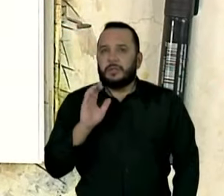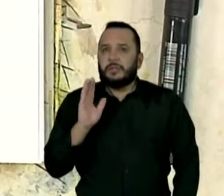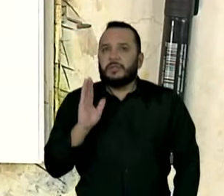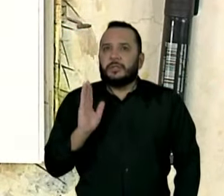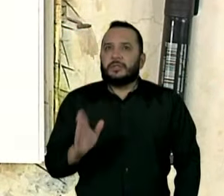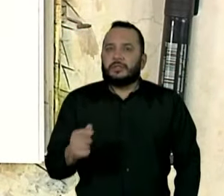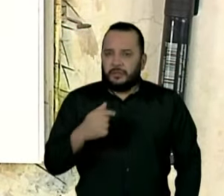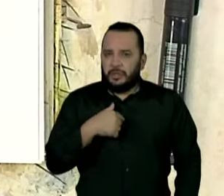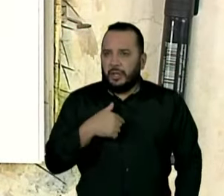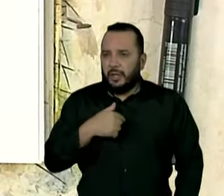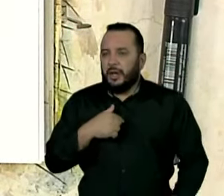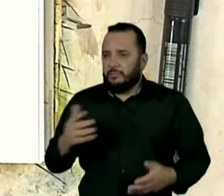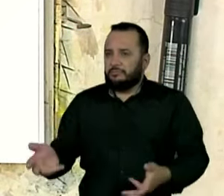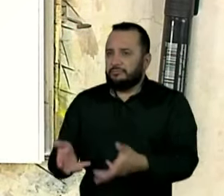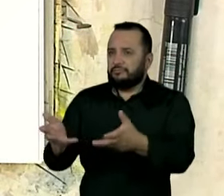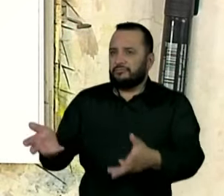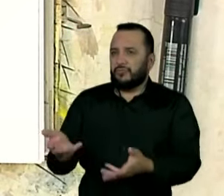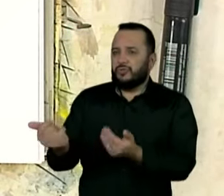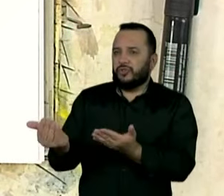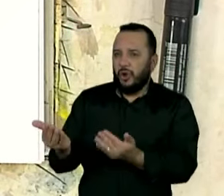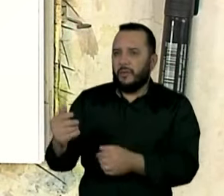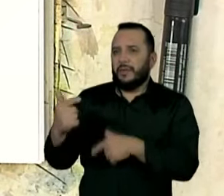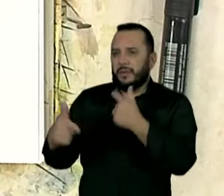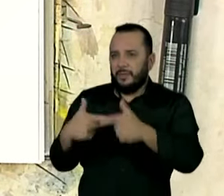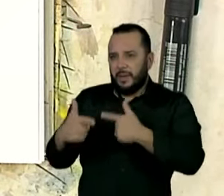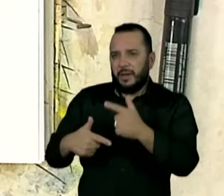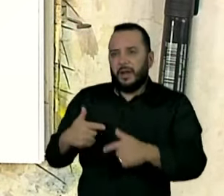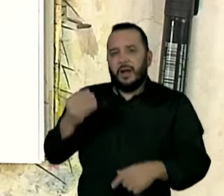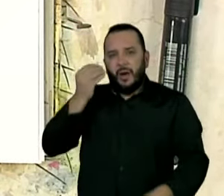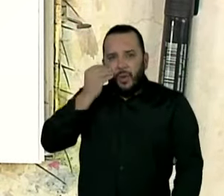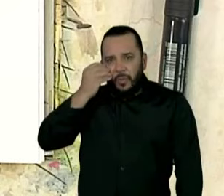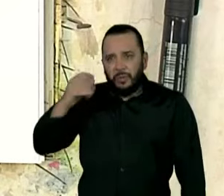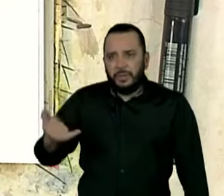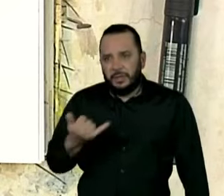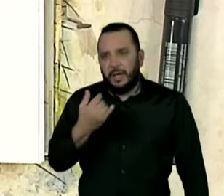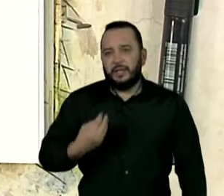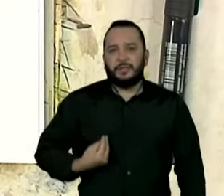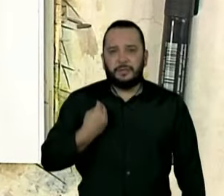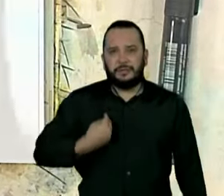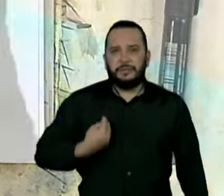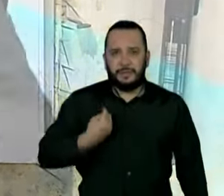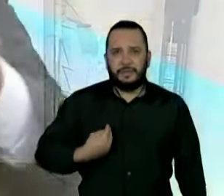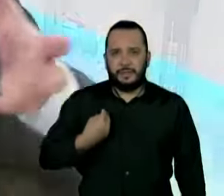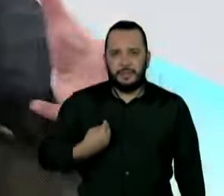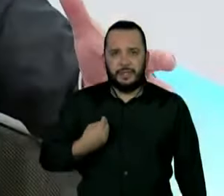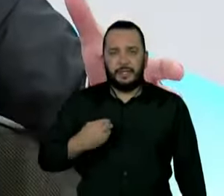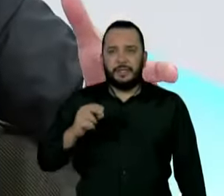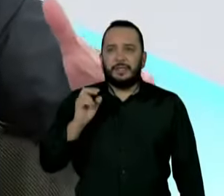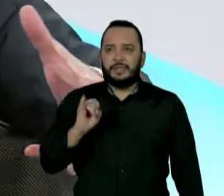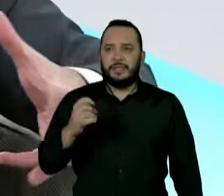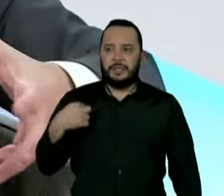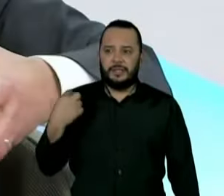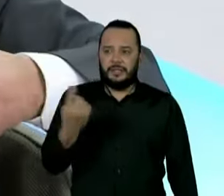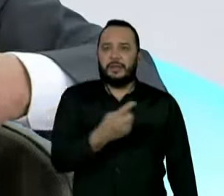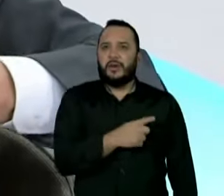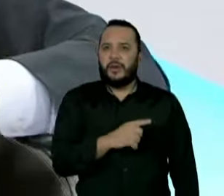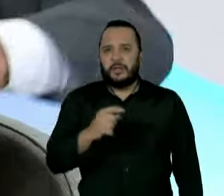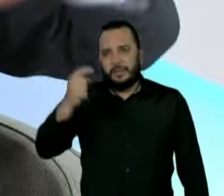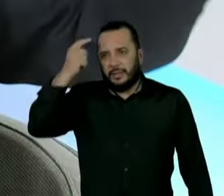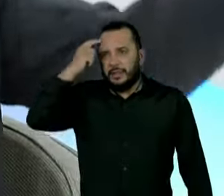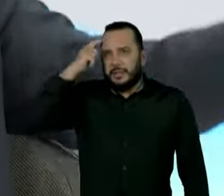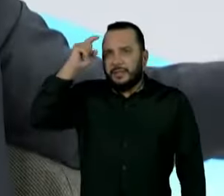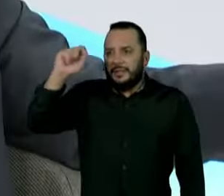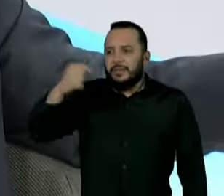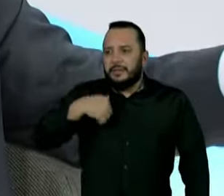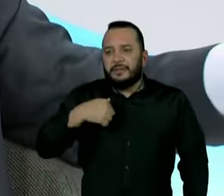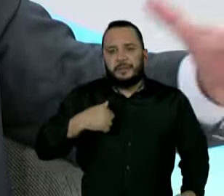temos que dar opção para o jovem trabalhar, ter oportunidade, ter chance na vida dele. Se a gente ficar tratando todo mundo achando que nós vamos fazer uma